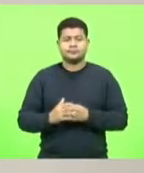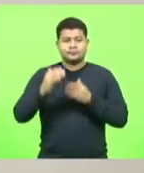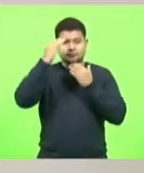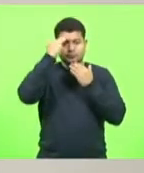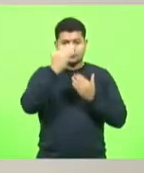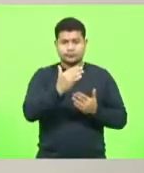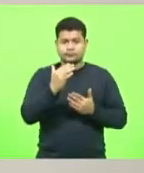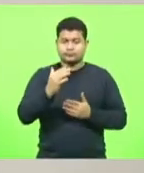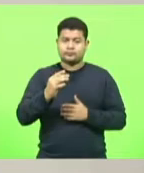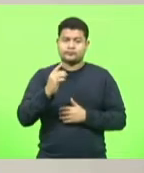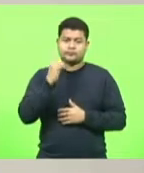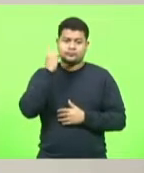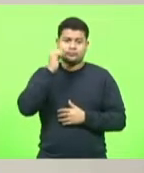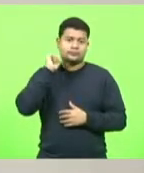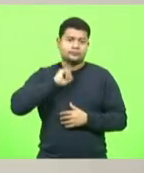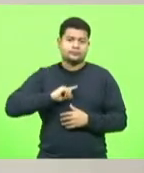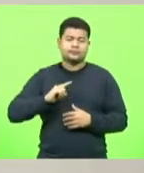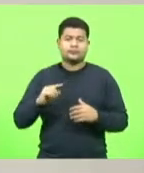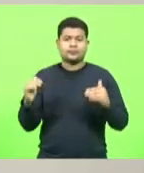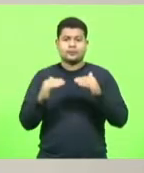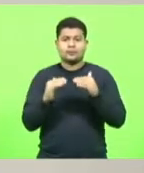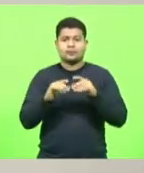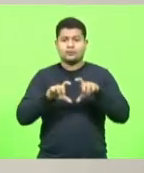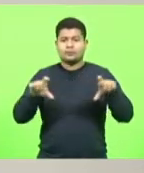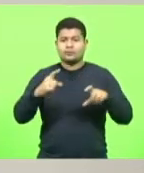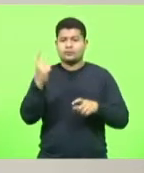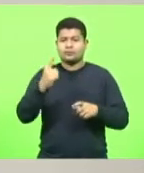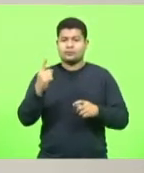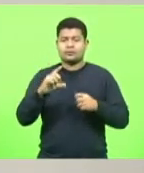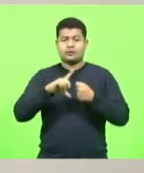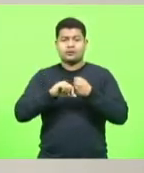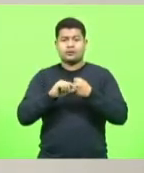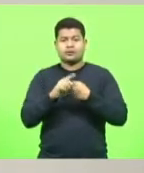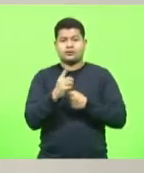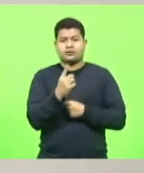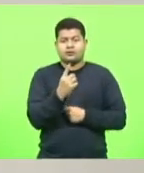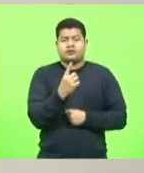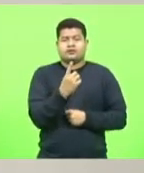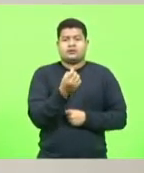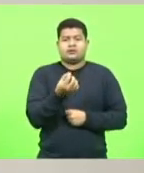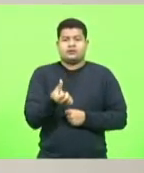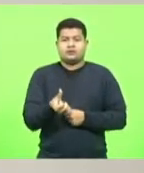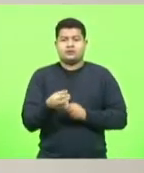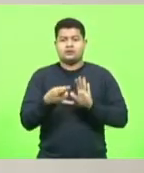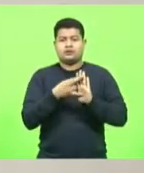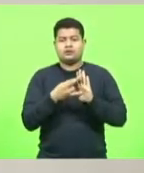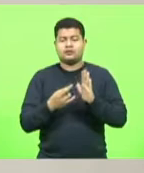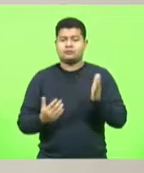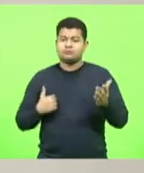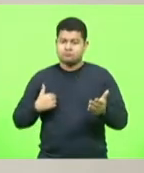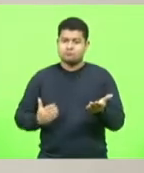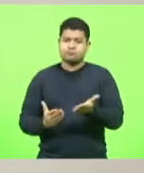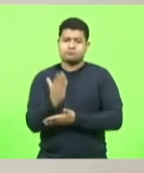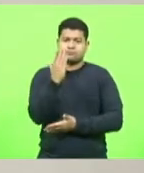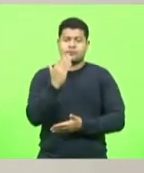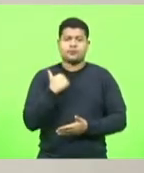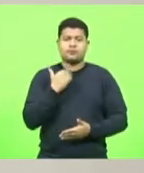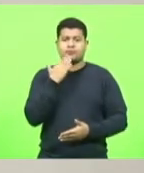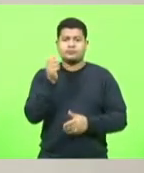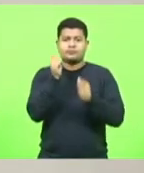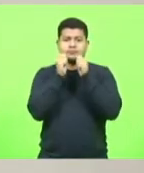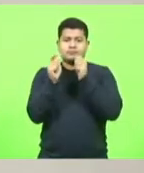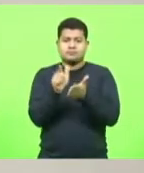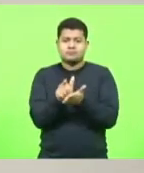Em consonância com o parágrafo 1º do artigo número 106 do Regimento Interno, dou por aprovado. Solicito à assessoria que proceda à